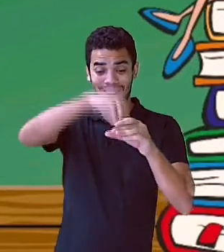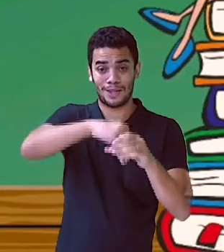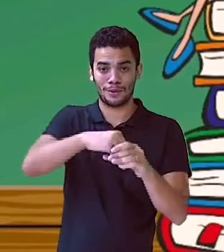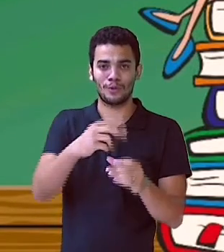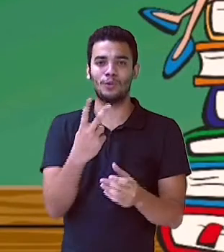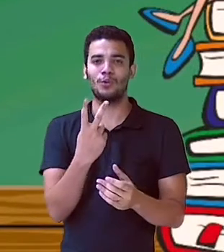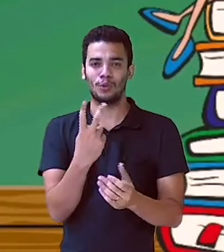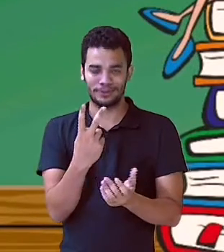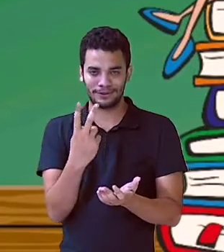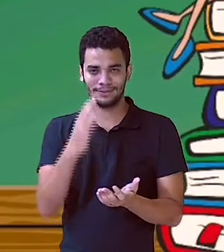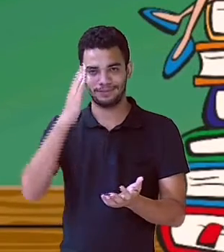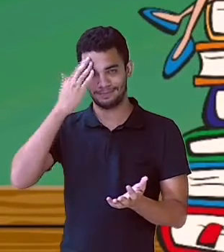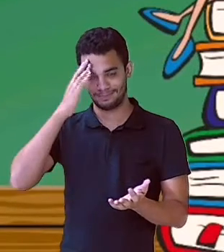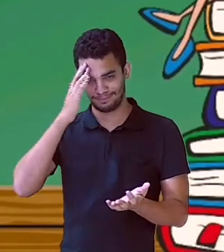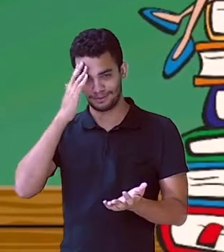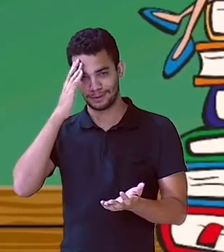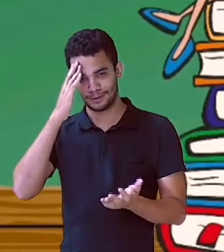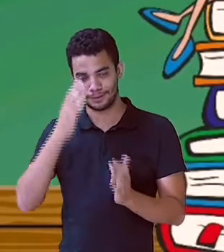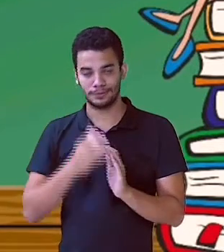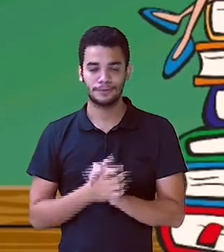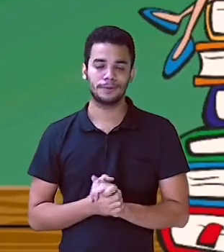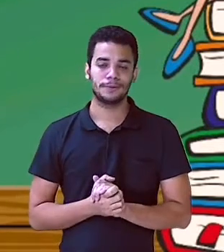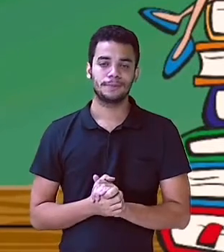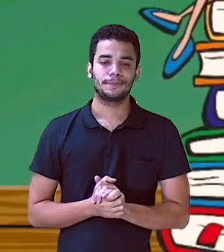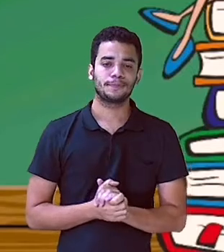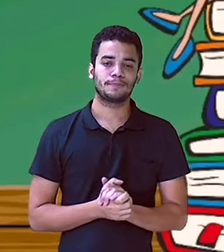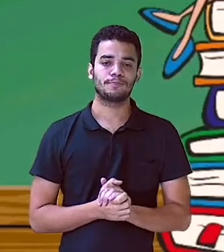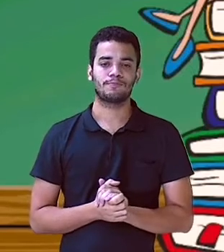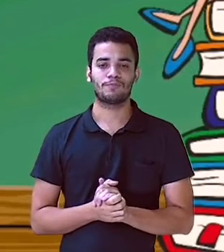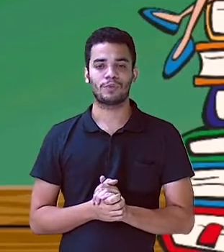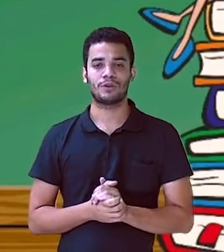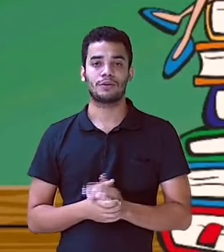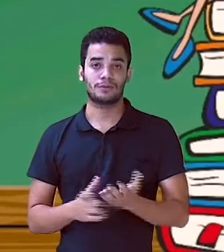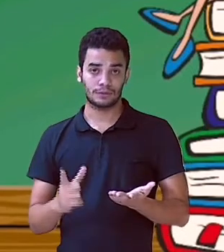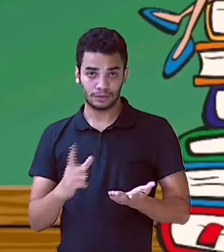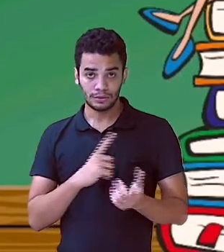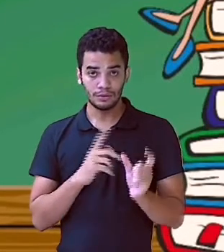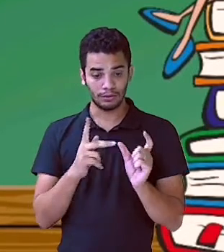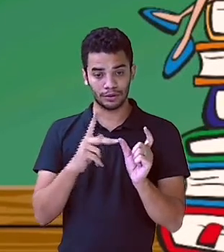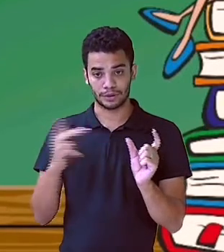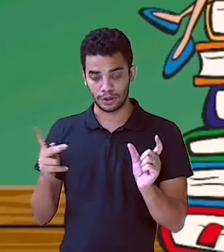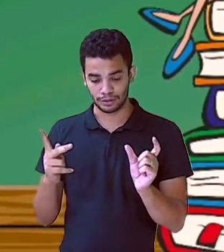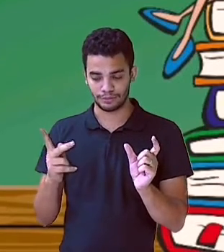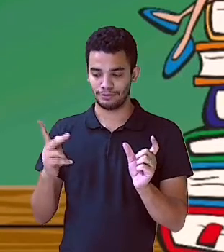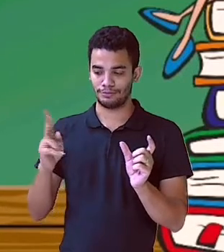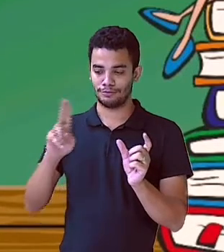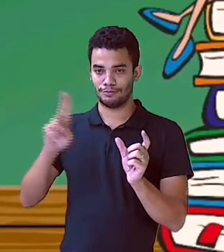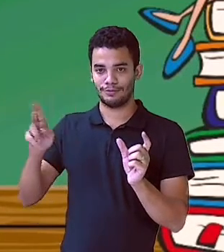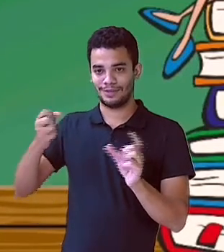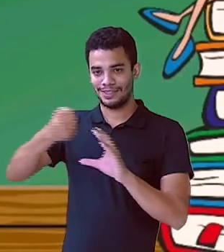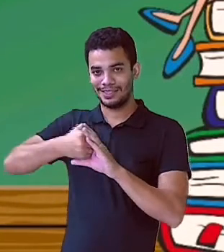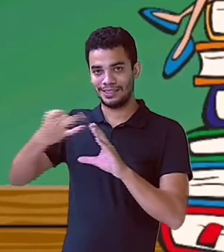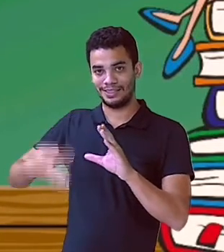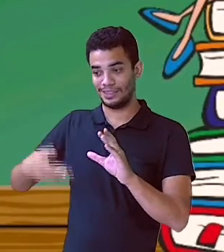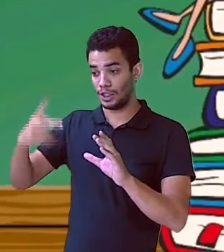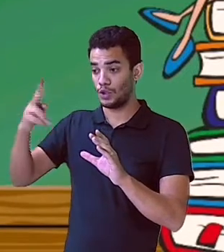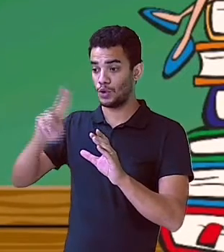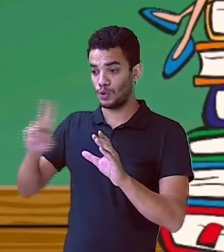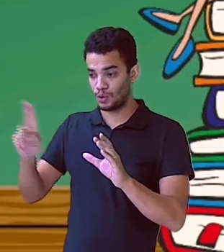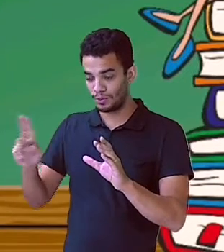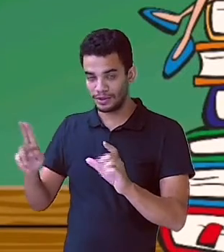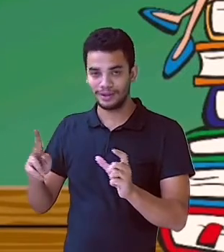nominal. Onde o núcleo vai ser o quê? O nome. Tem um pouco também de predicado verbal. Onde o núcleo será um verbo.